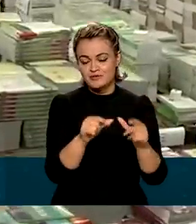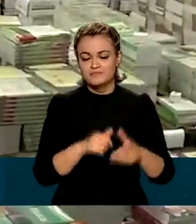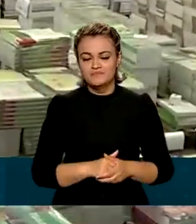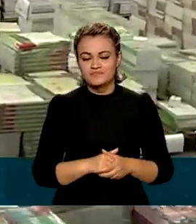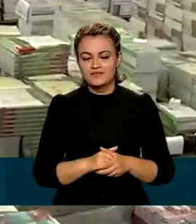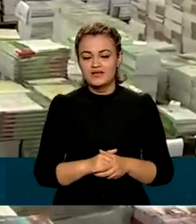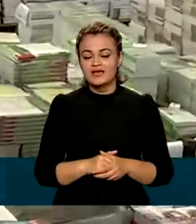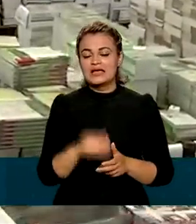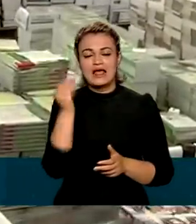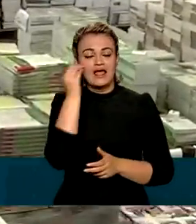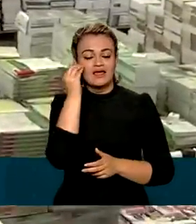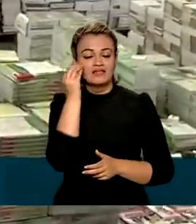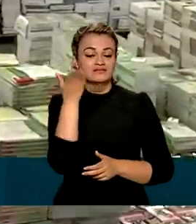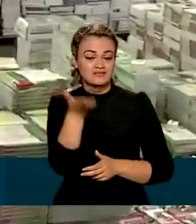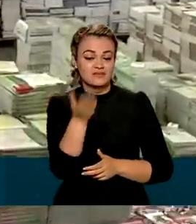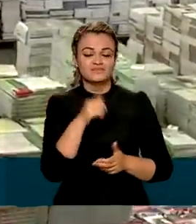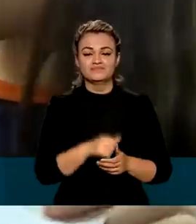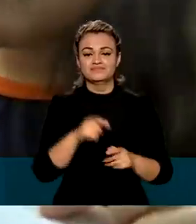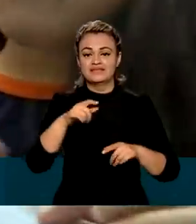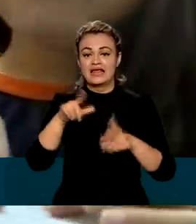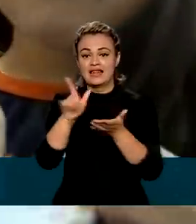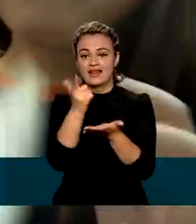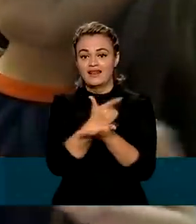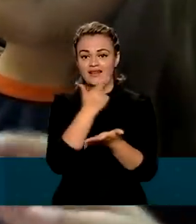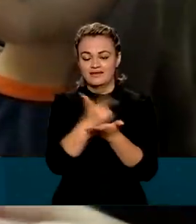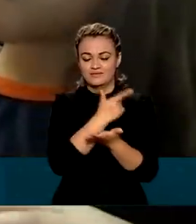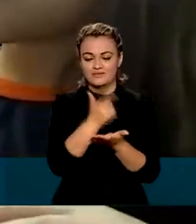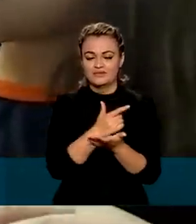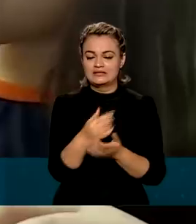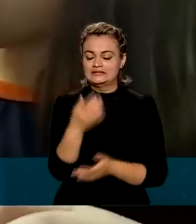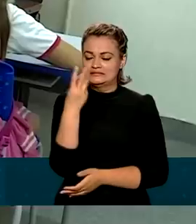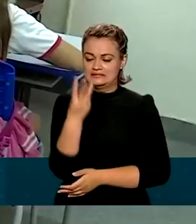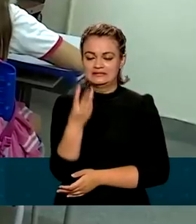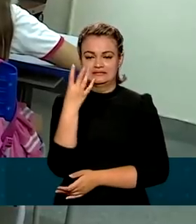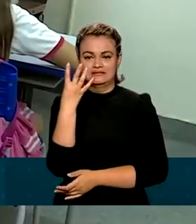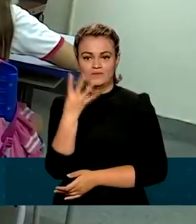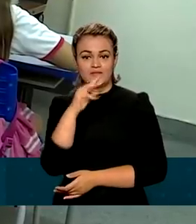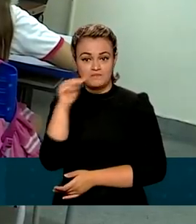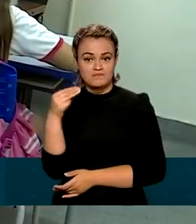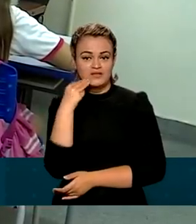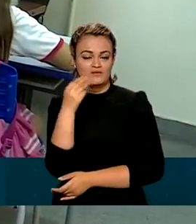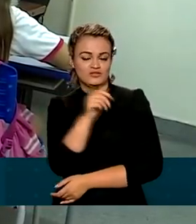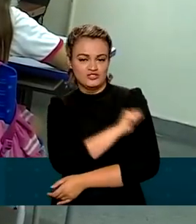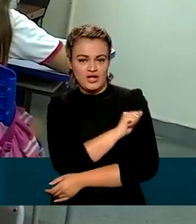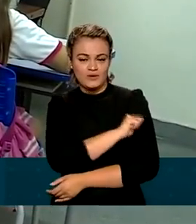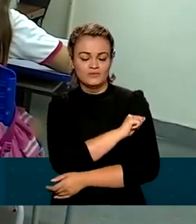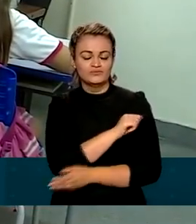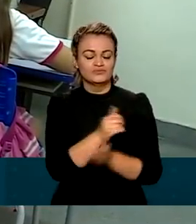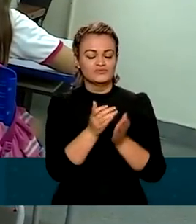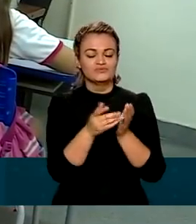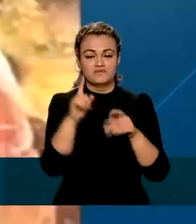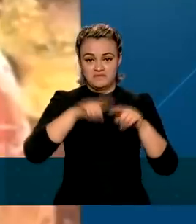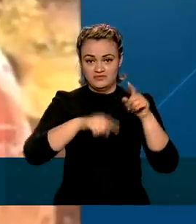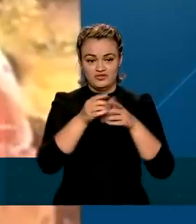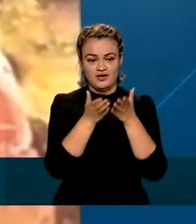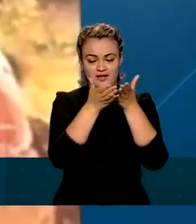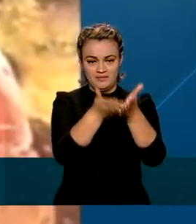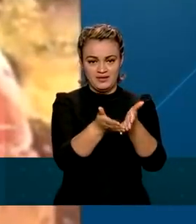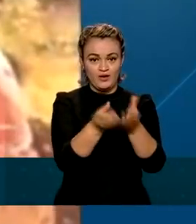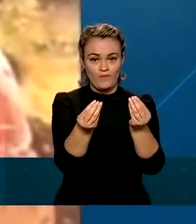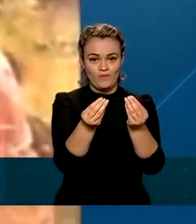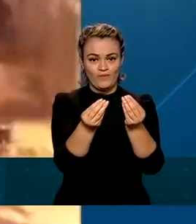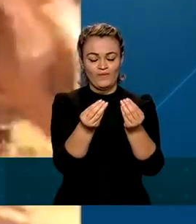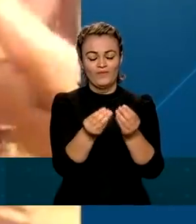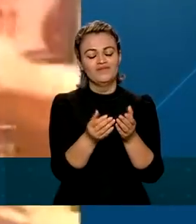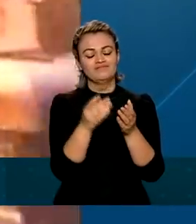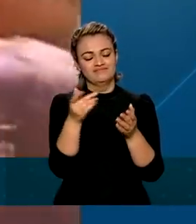escolhida para o teste é de livros didáticos. Mais de 34 milhões de estudantes em todo o país vão receber o material. O Correio,